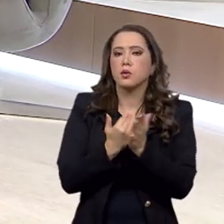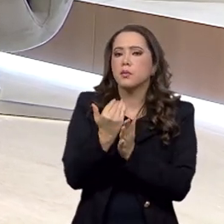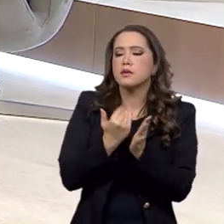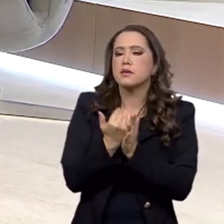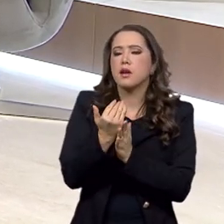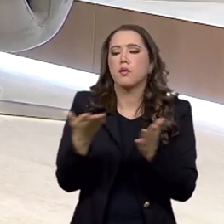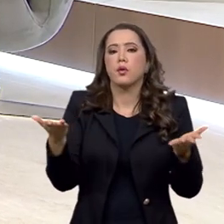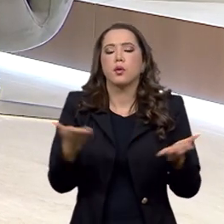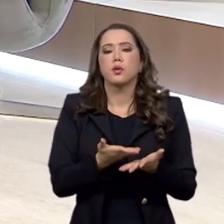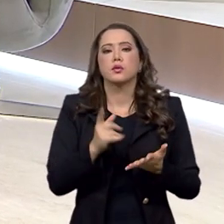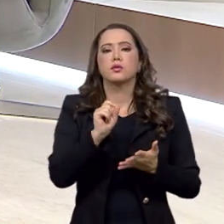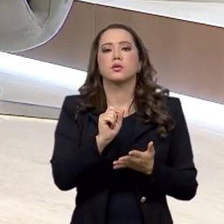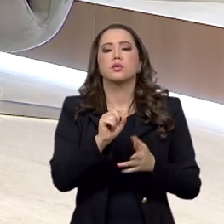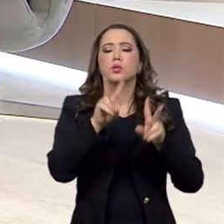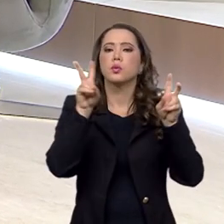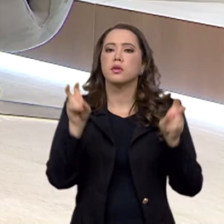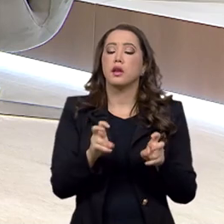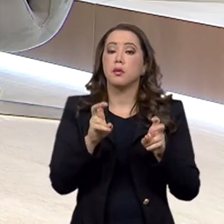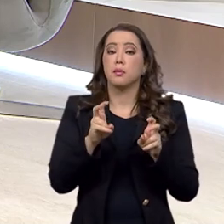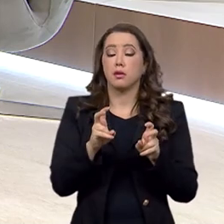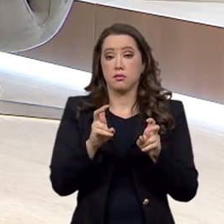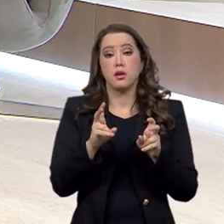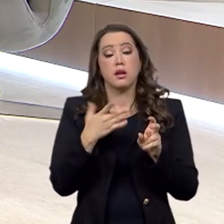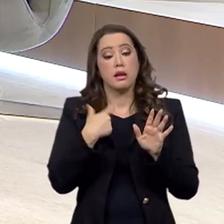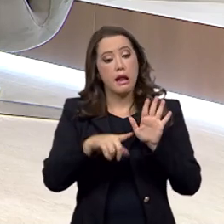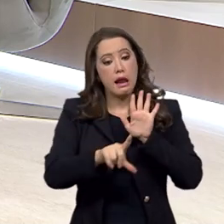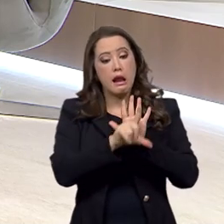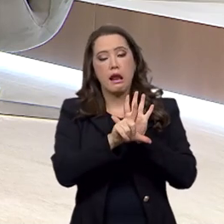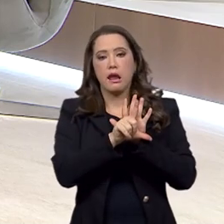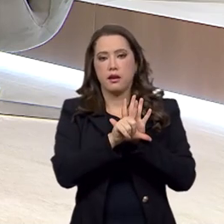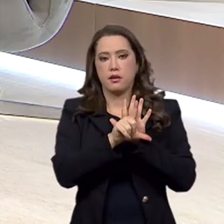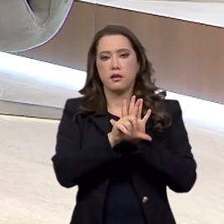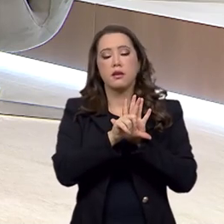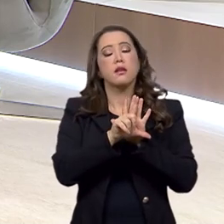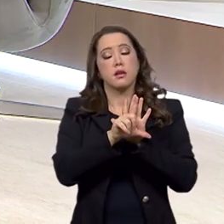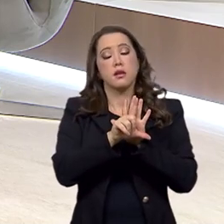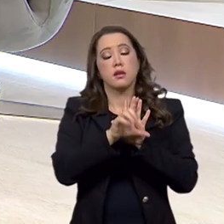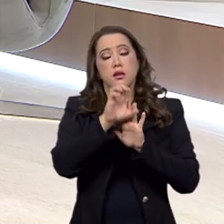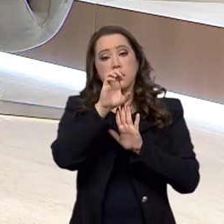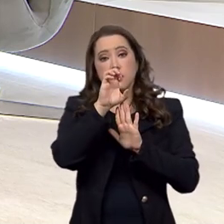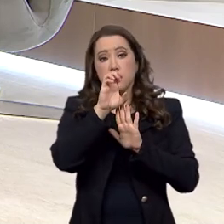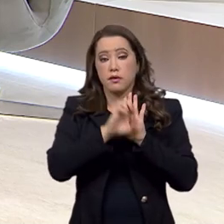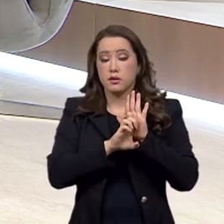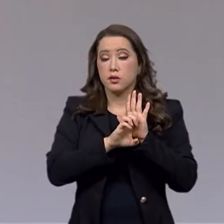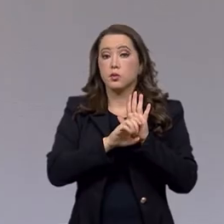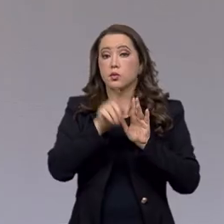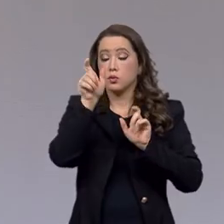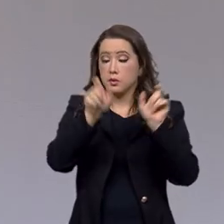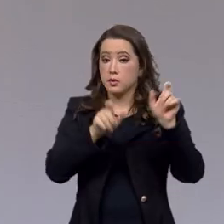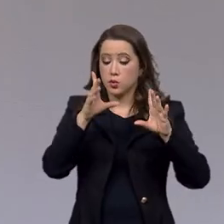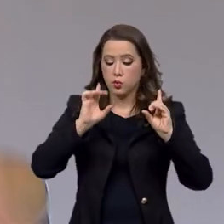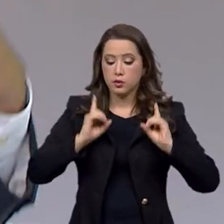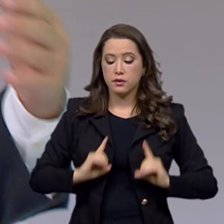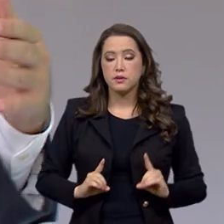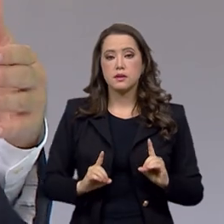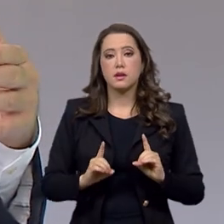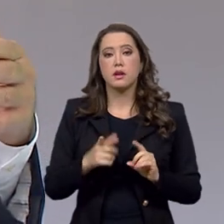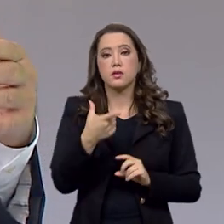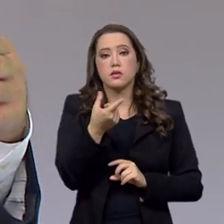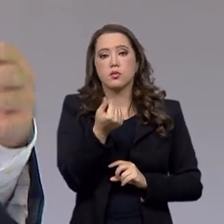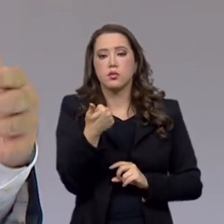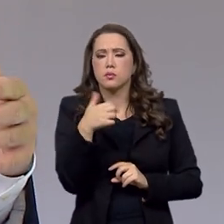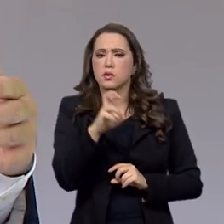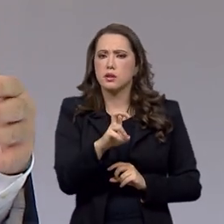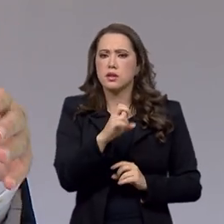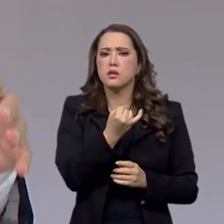com um marco legal, que é o Estatuto da Pessoa com Deficiência, que de 2015 no Brasil. Vários artigos